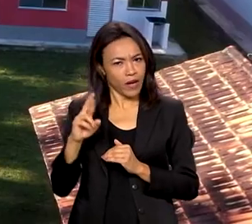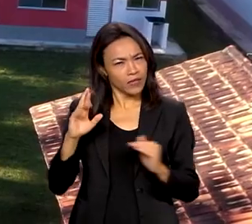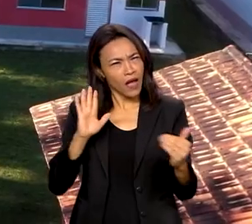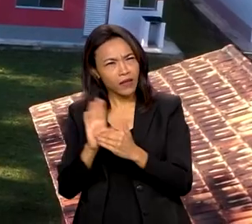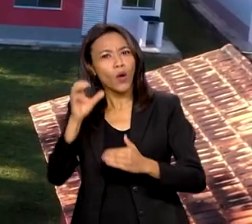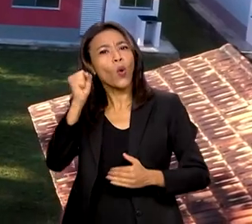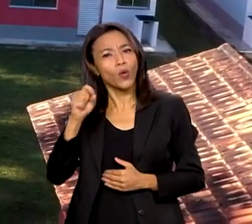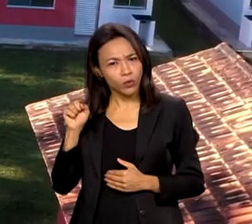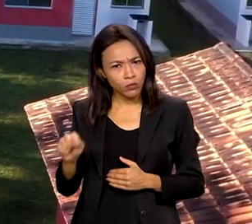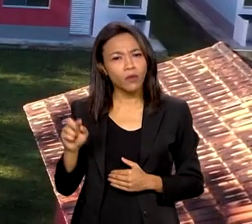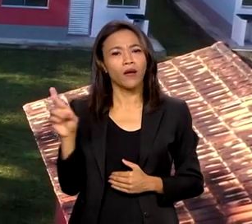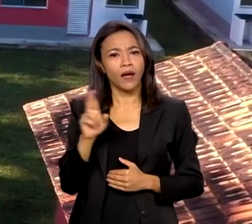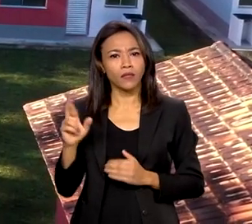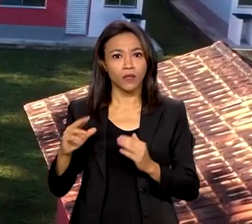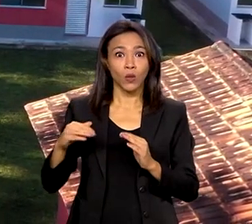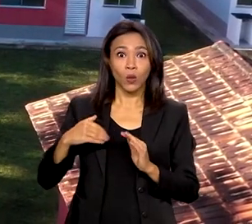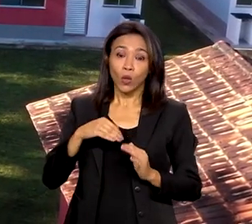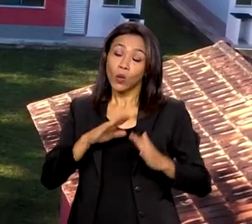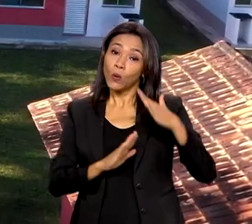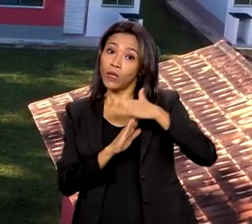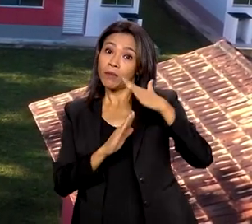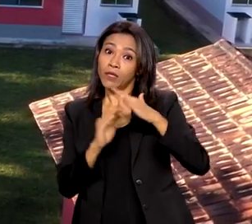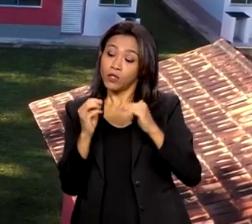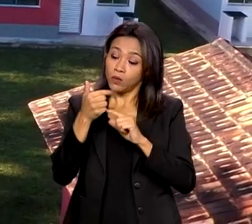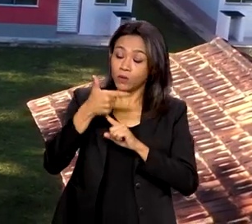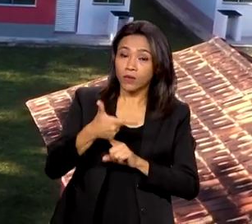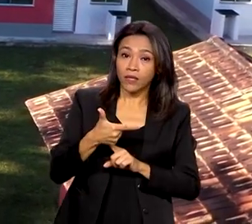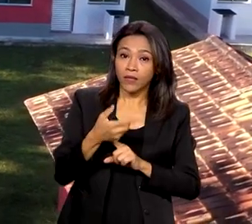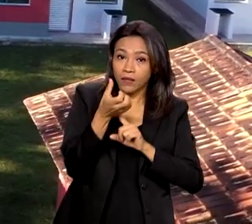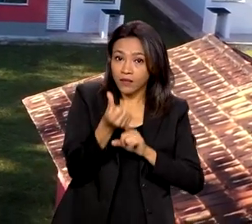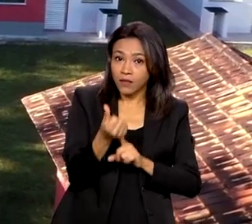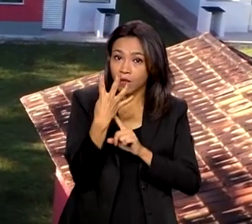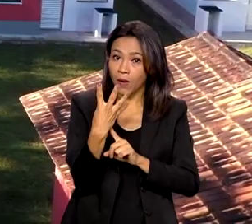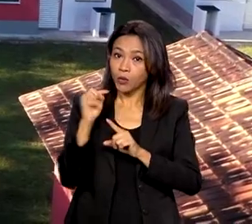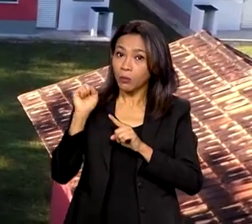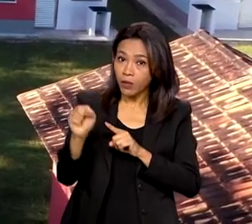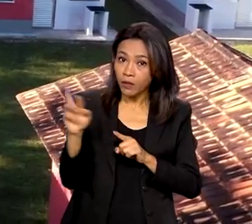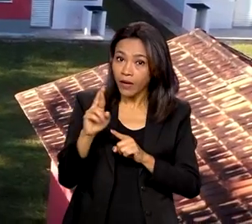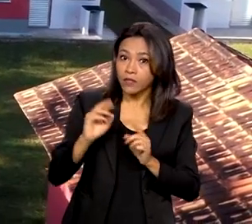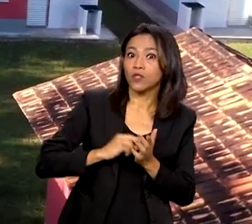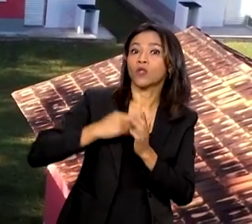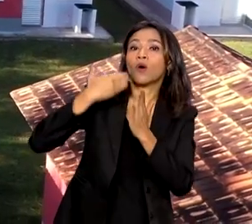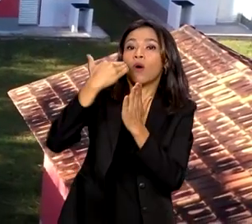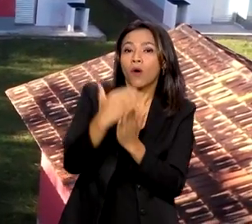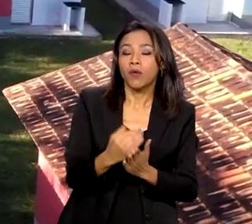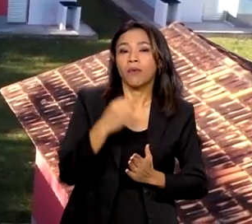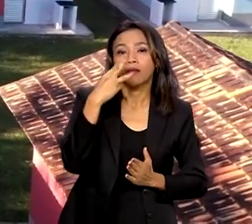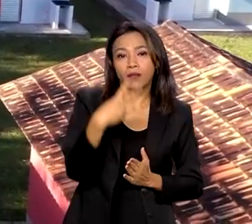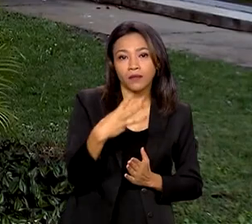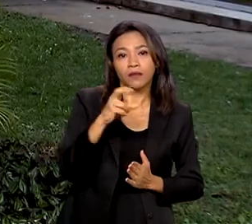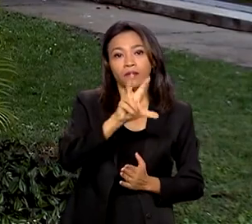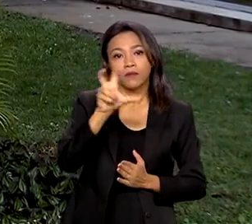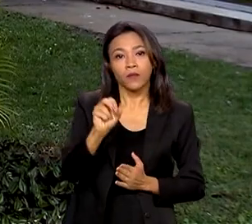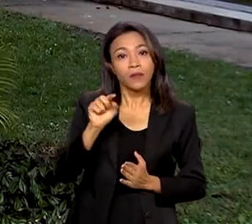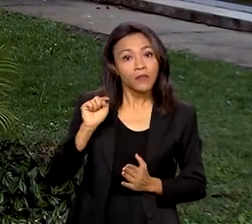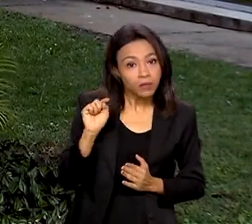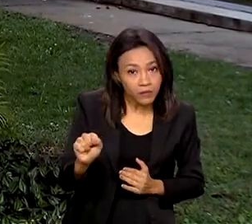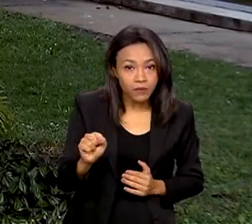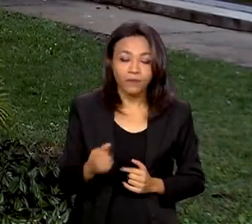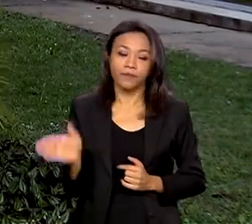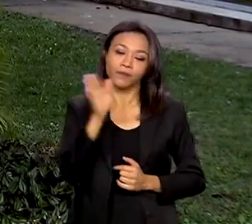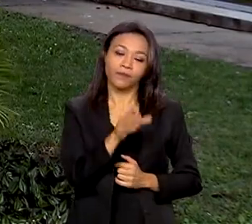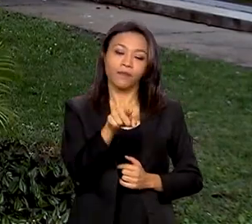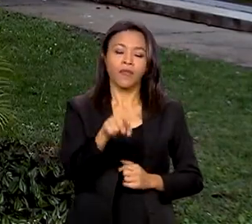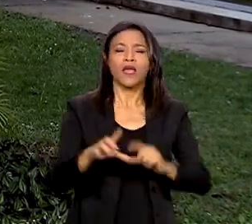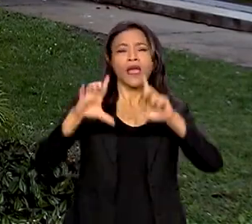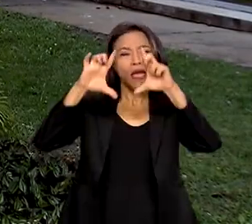o limite passa de R$ 264 mil para R$ 350 mil. Para reduzir